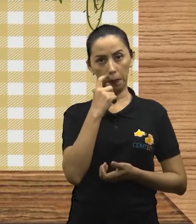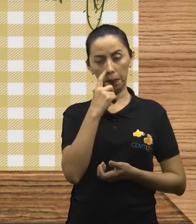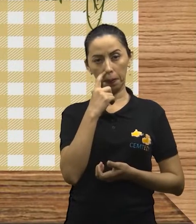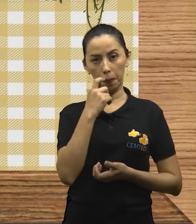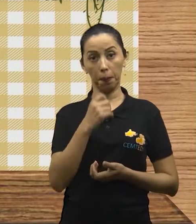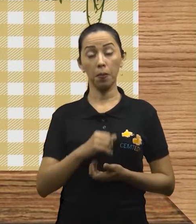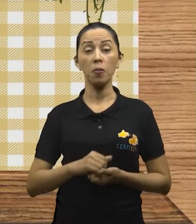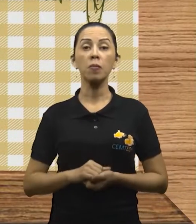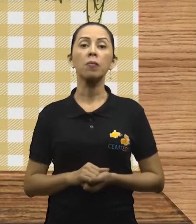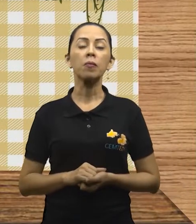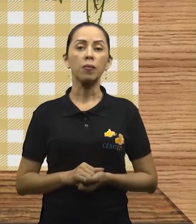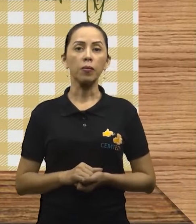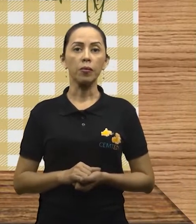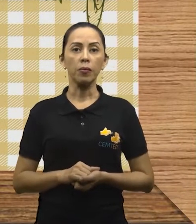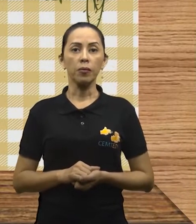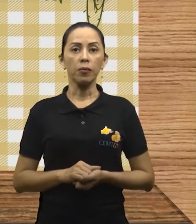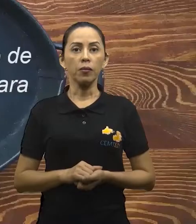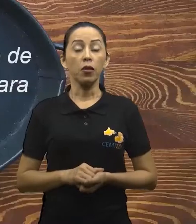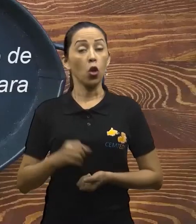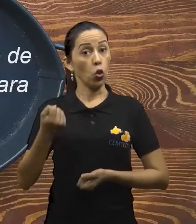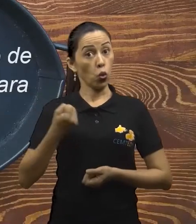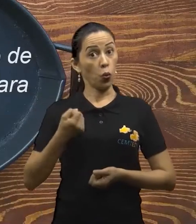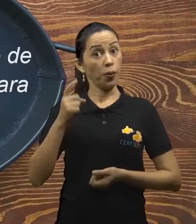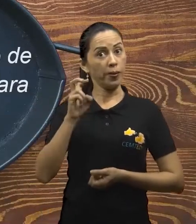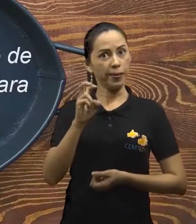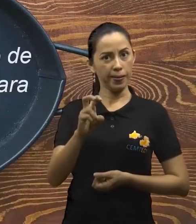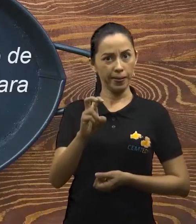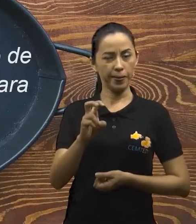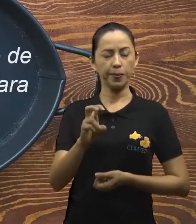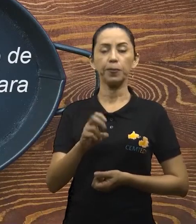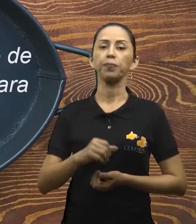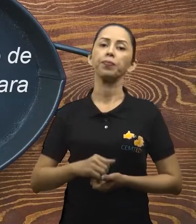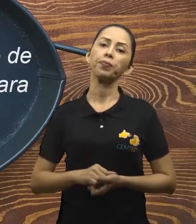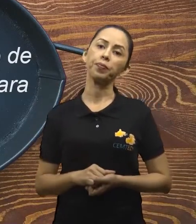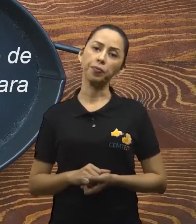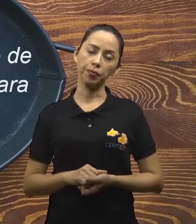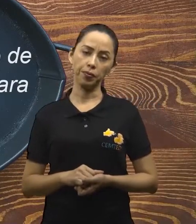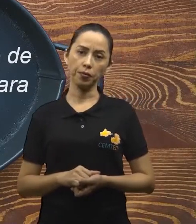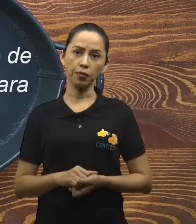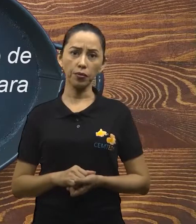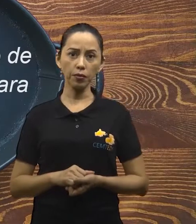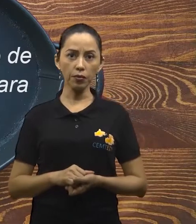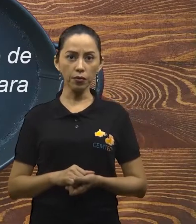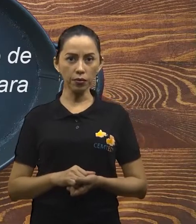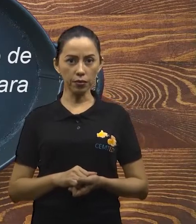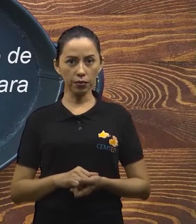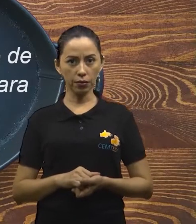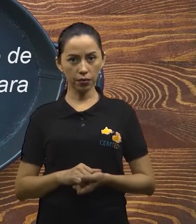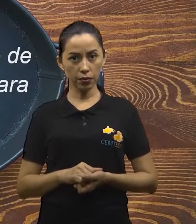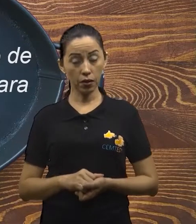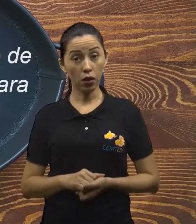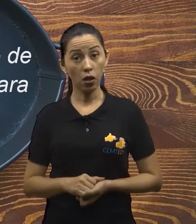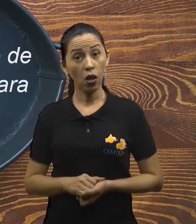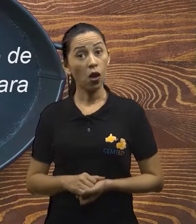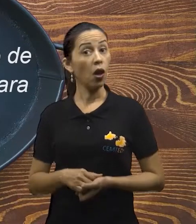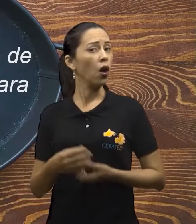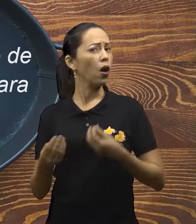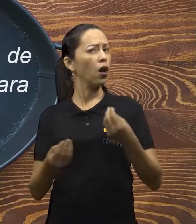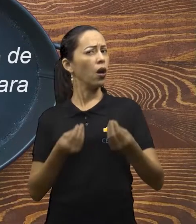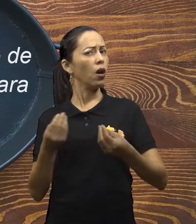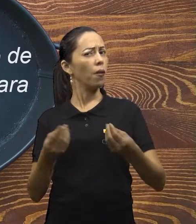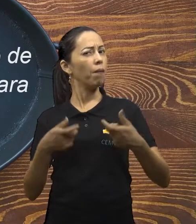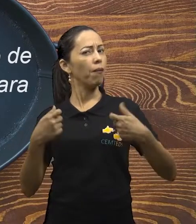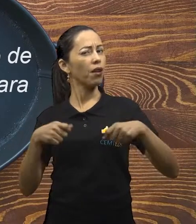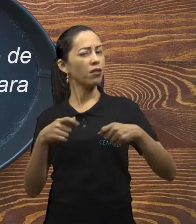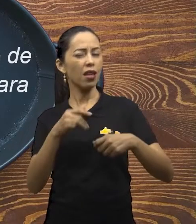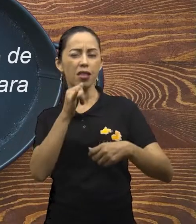5. Vamos à pergunta 5. Como deve ser a alimentação de um bebê e de